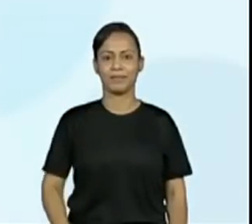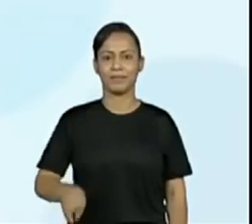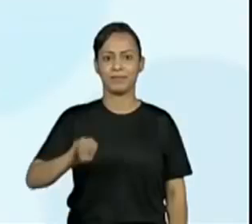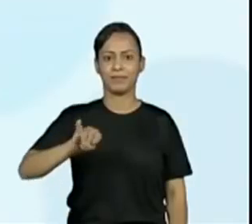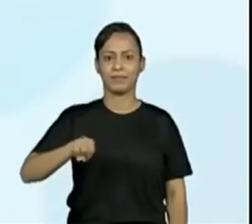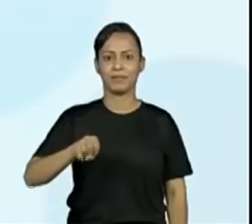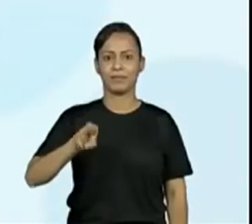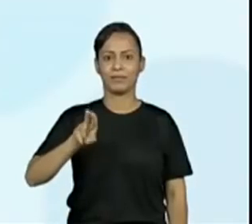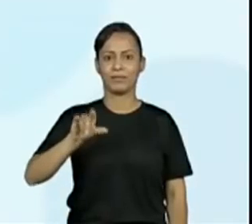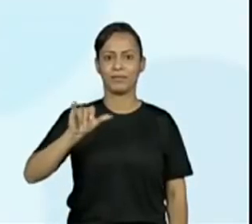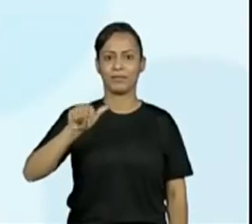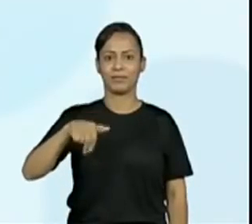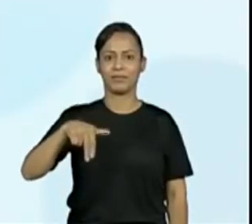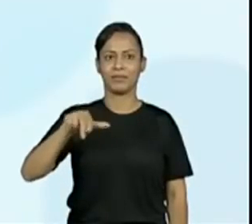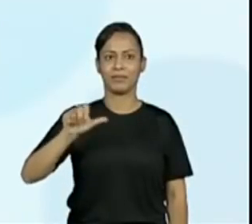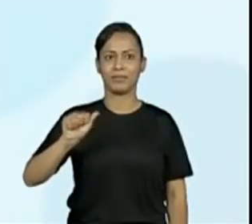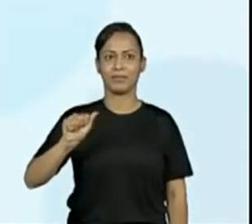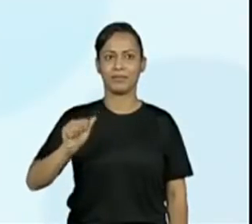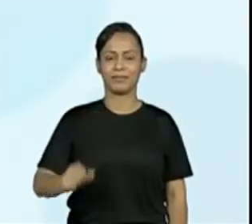Kelly,